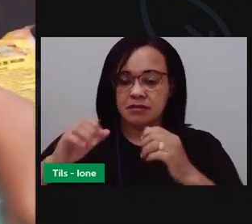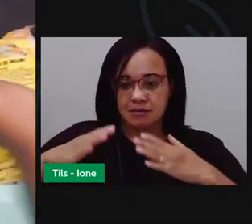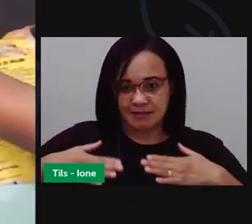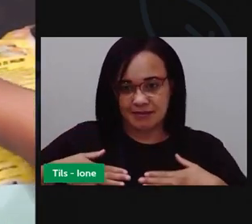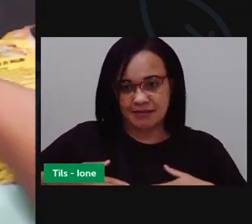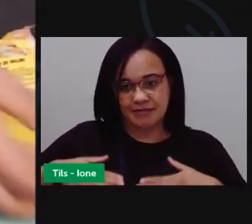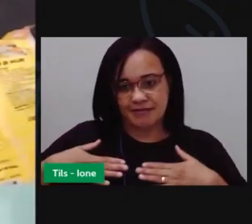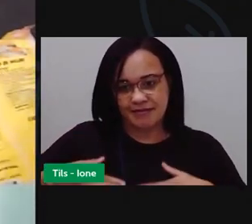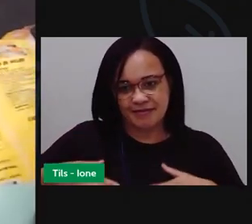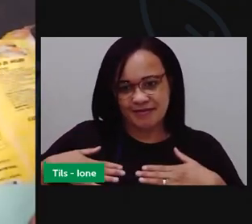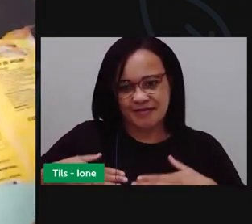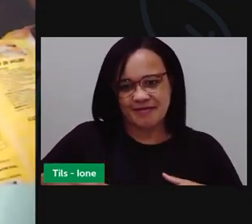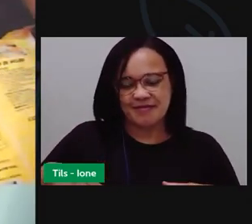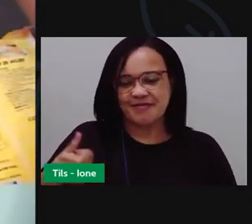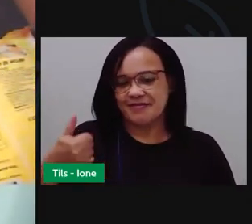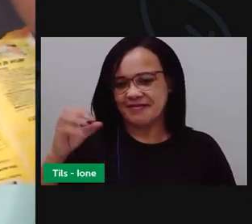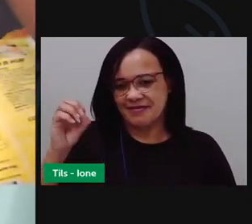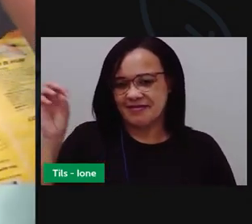por 10 minutos.